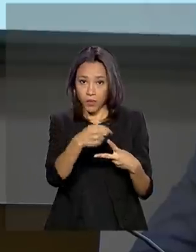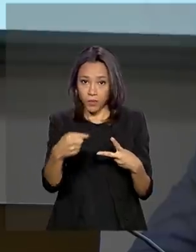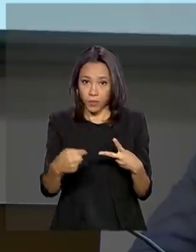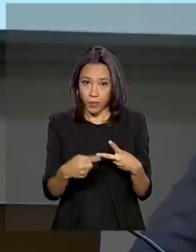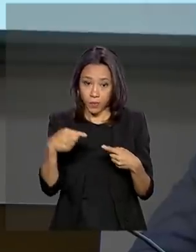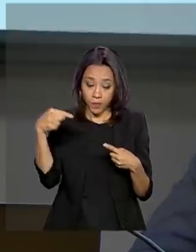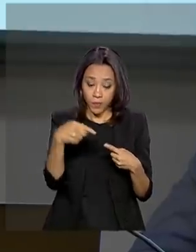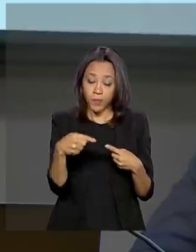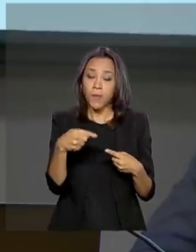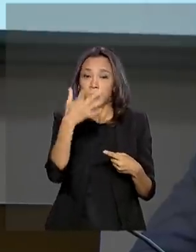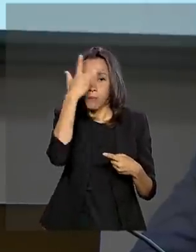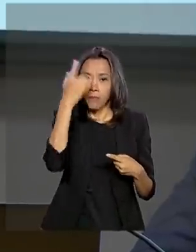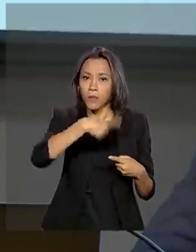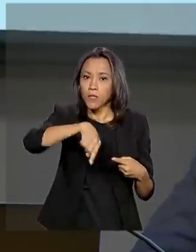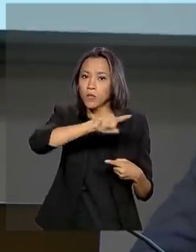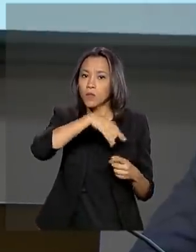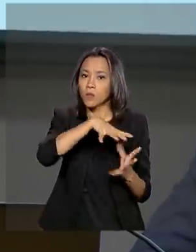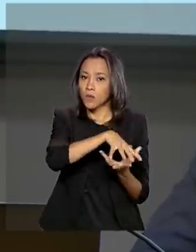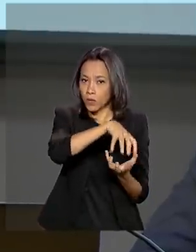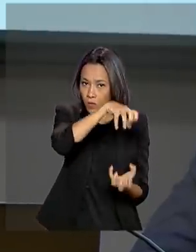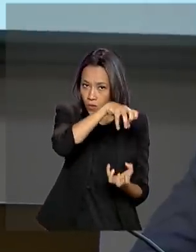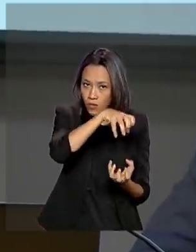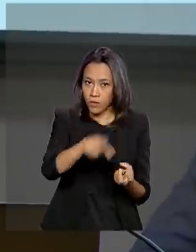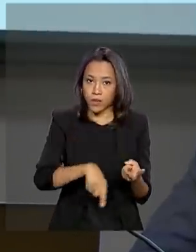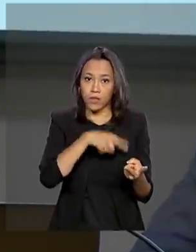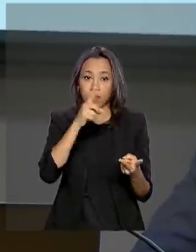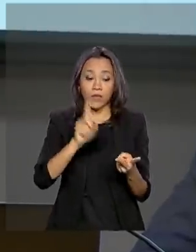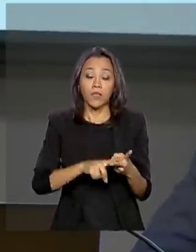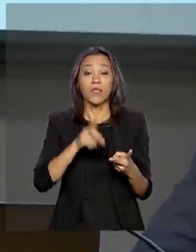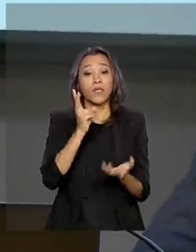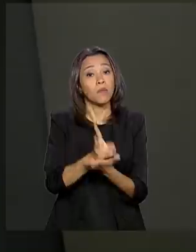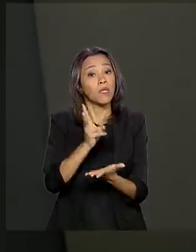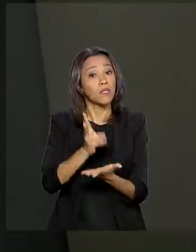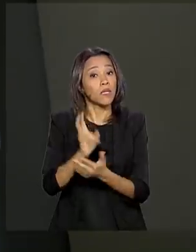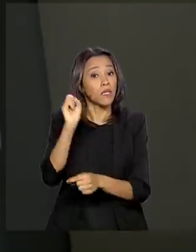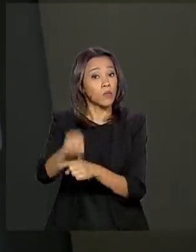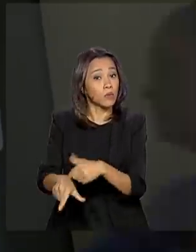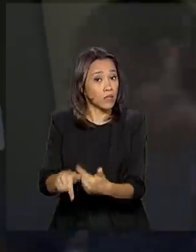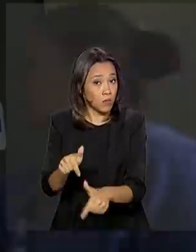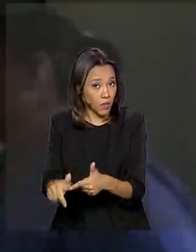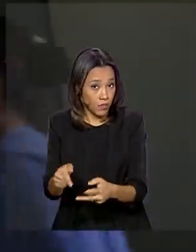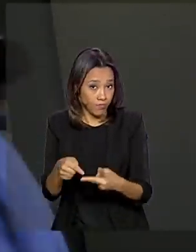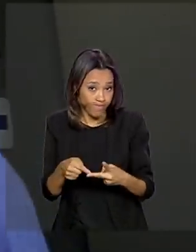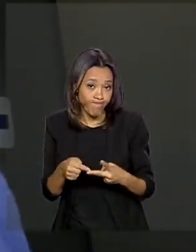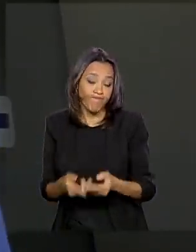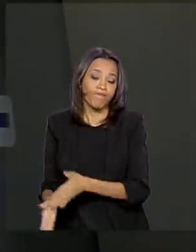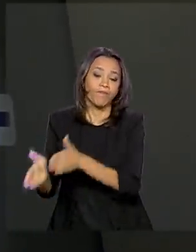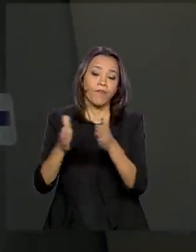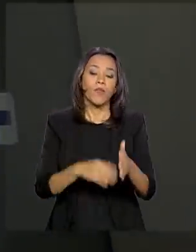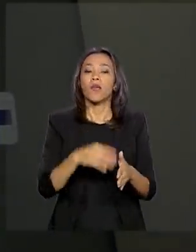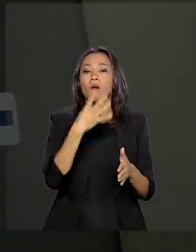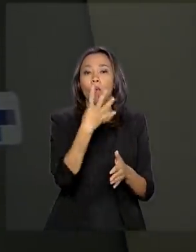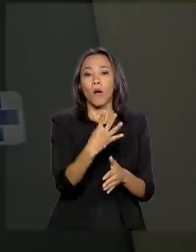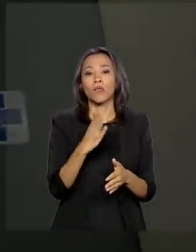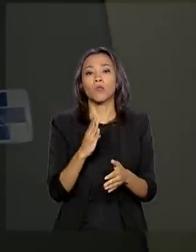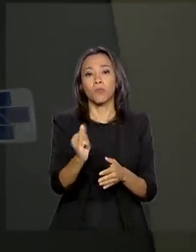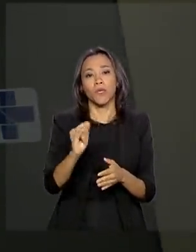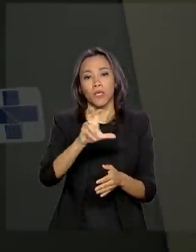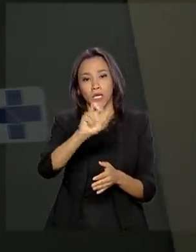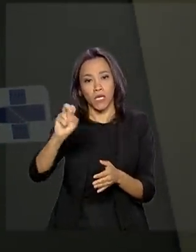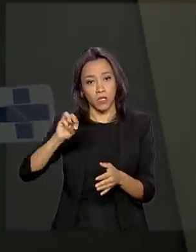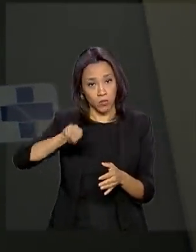Idosos vulneráveis e manutenção de emprego. Outros 4 bilhões e meio de reais vão ser